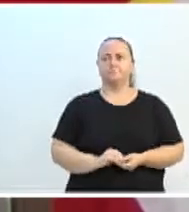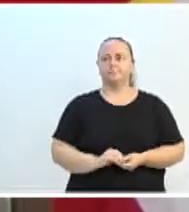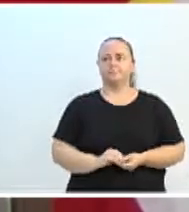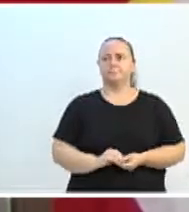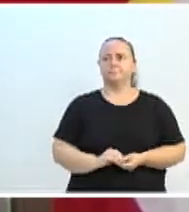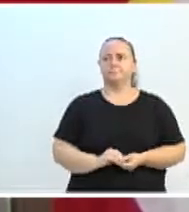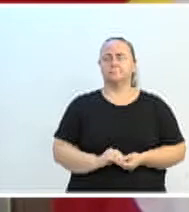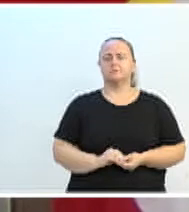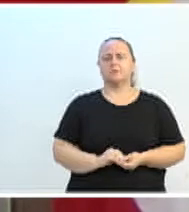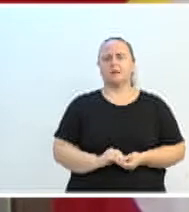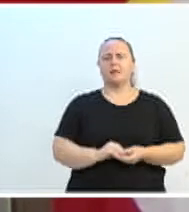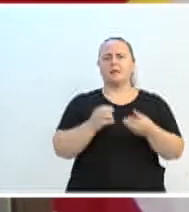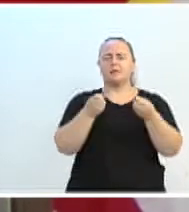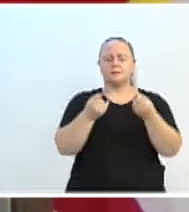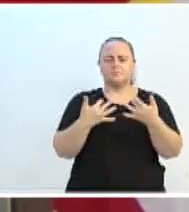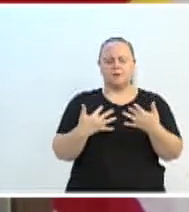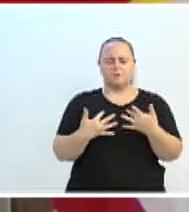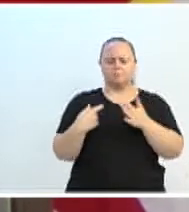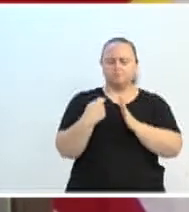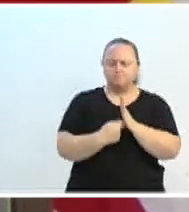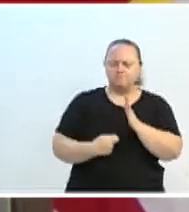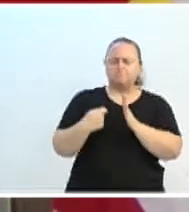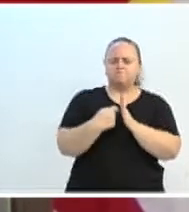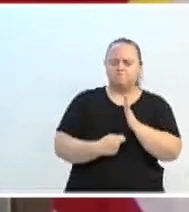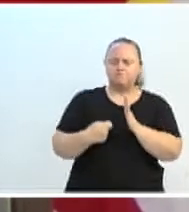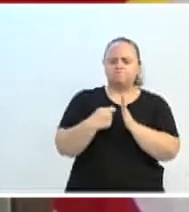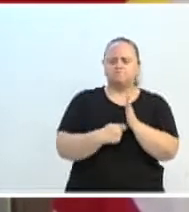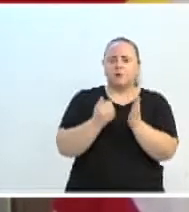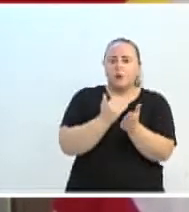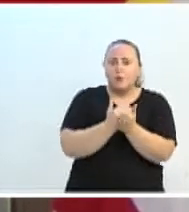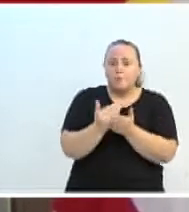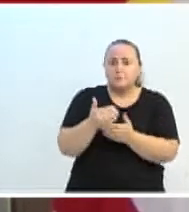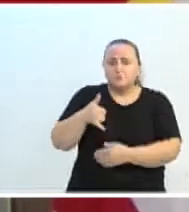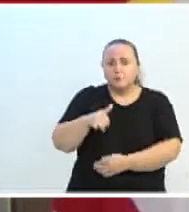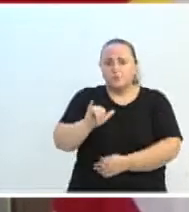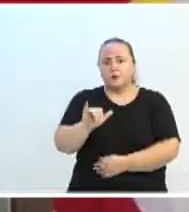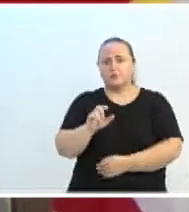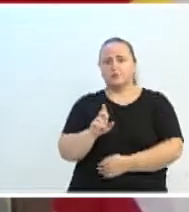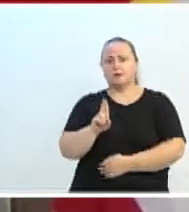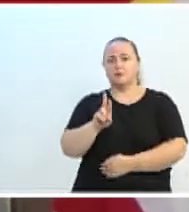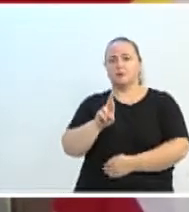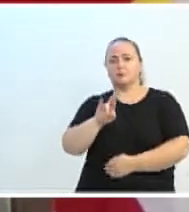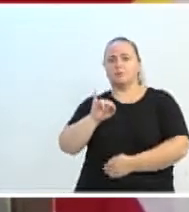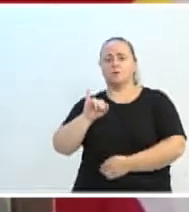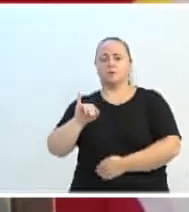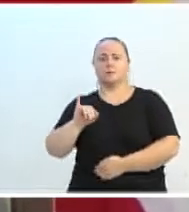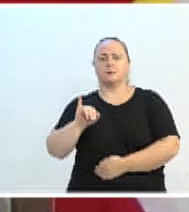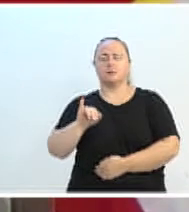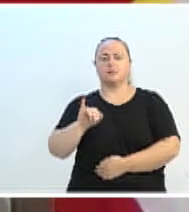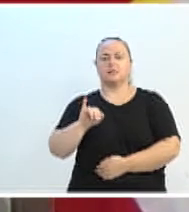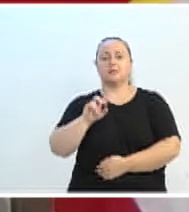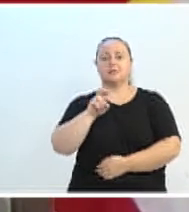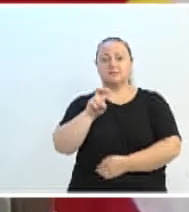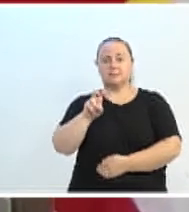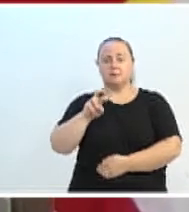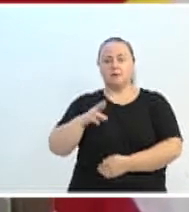ela começou a travar a luta contra o câncer com o Yuri no dia 5 de março de 2012.